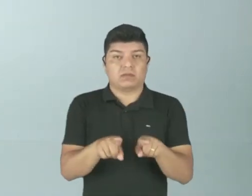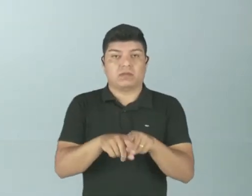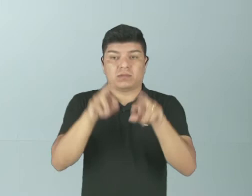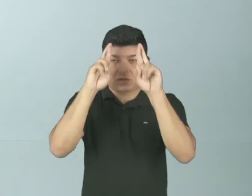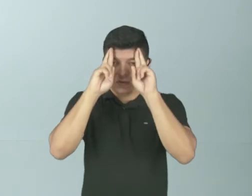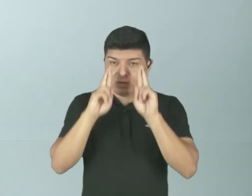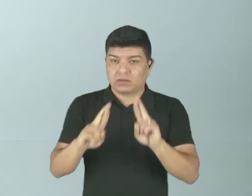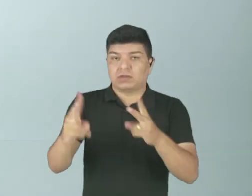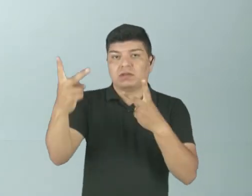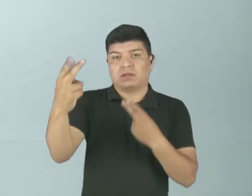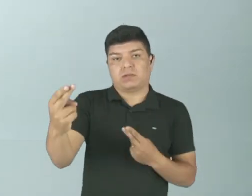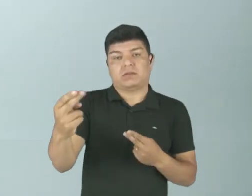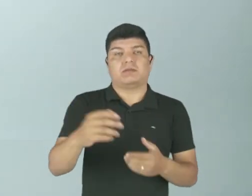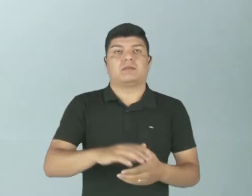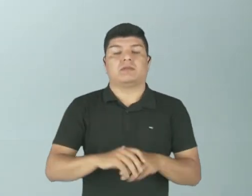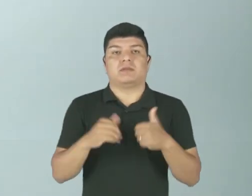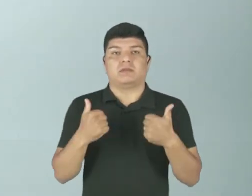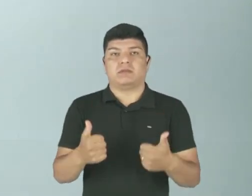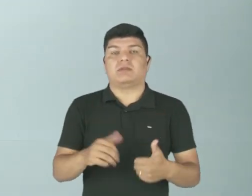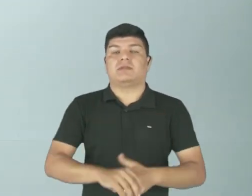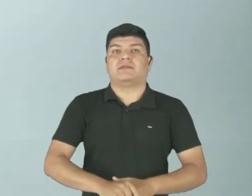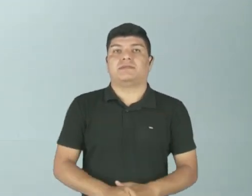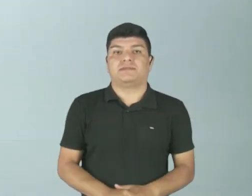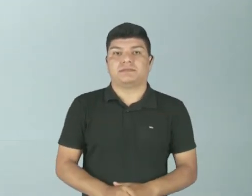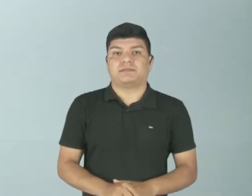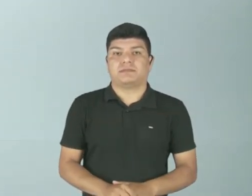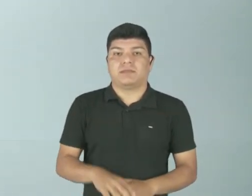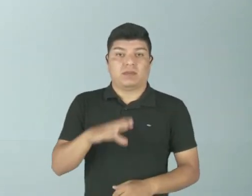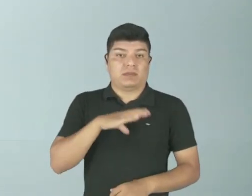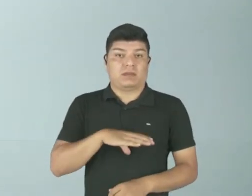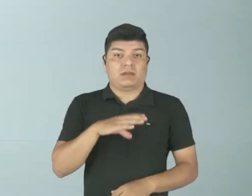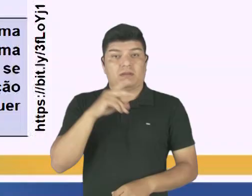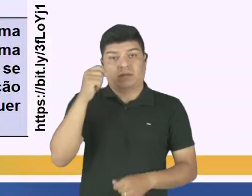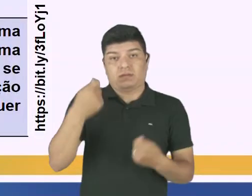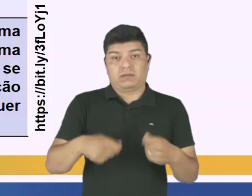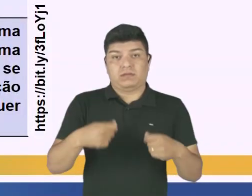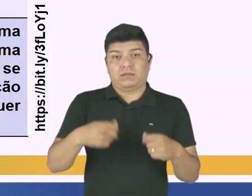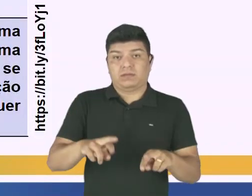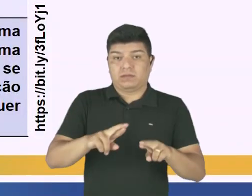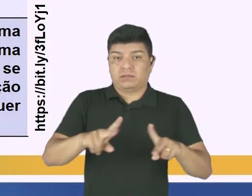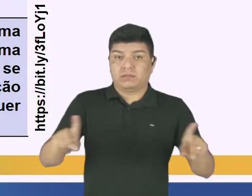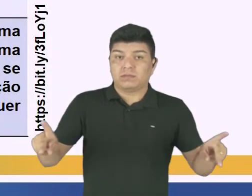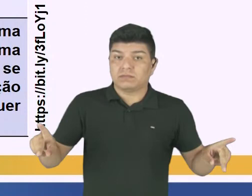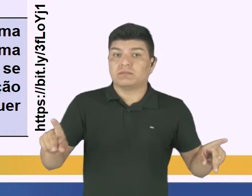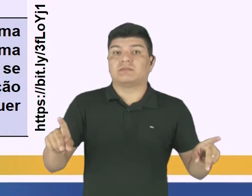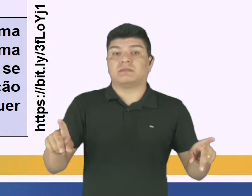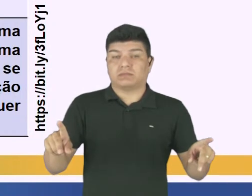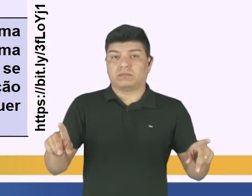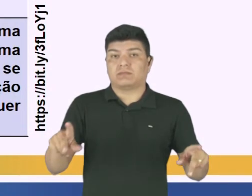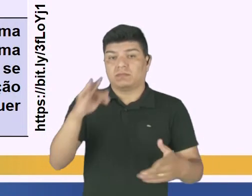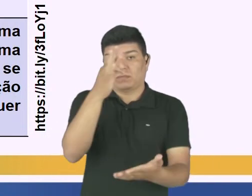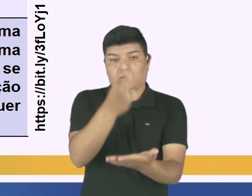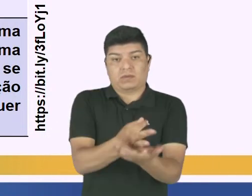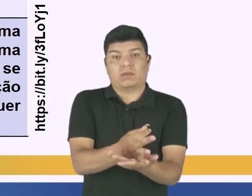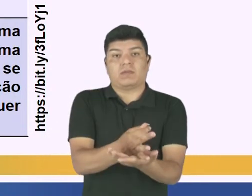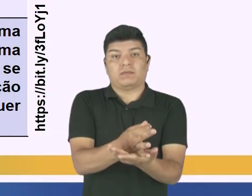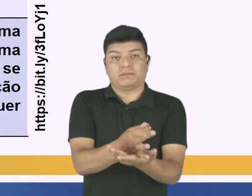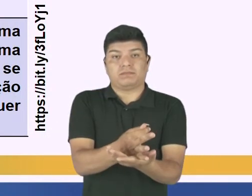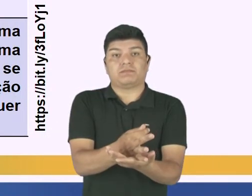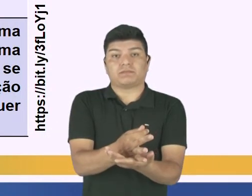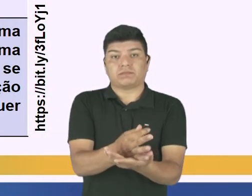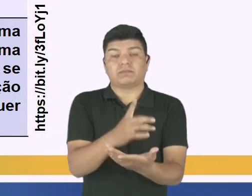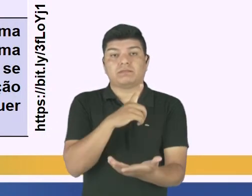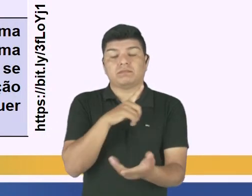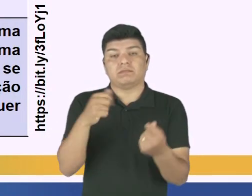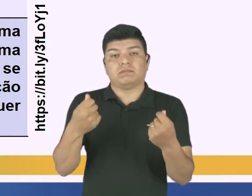ser respeitadas como tal. Tudo bem? Necessidade de lembrar do diferente, do tipo de fé. Então eu